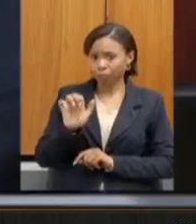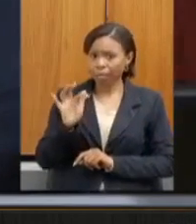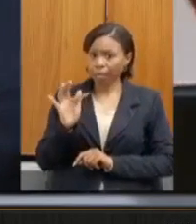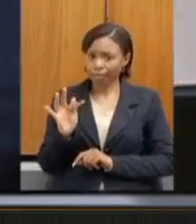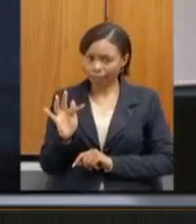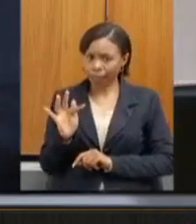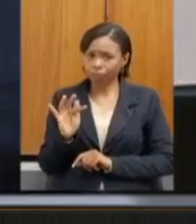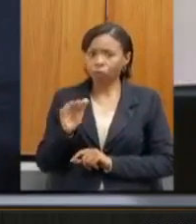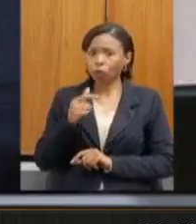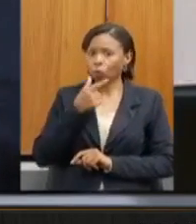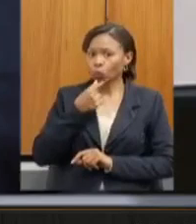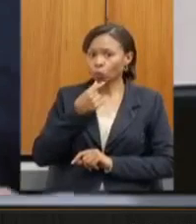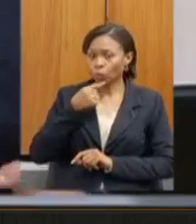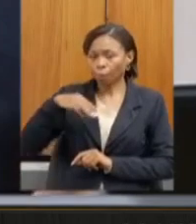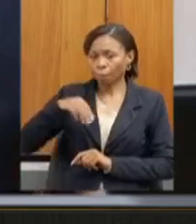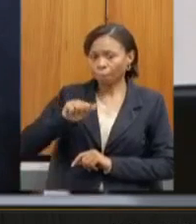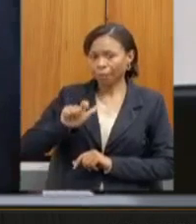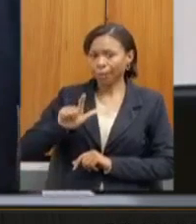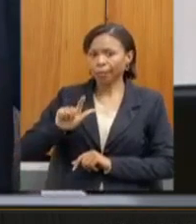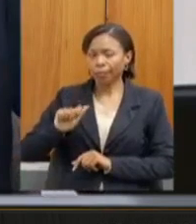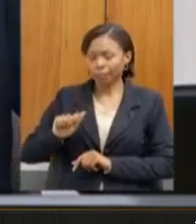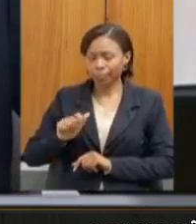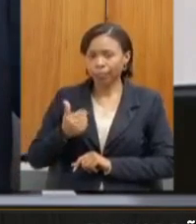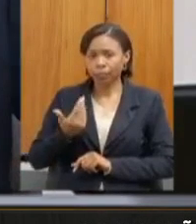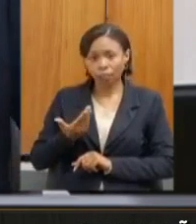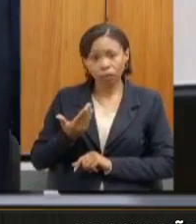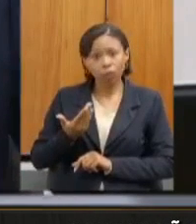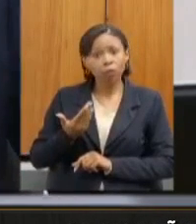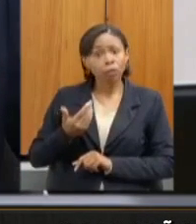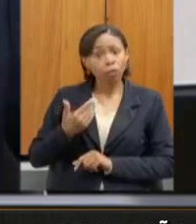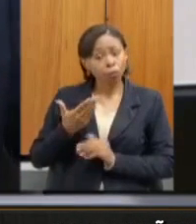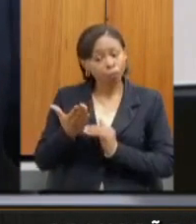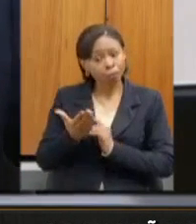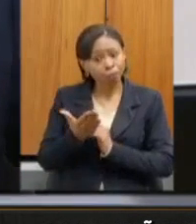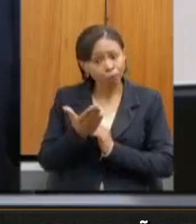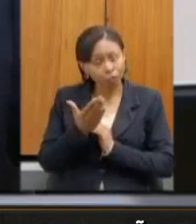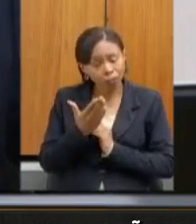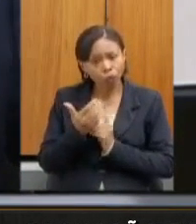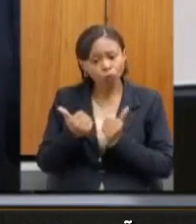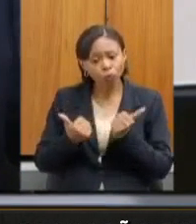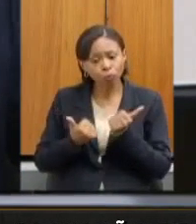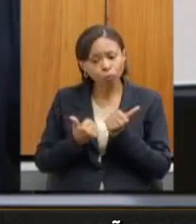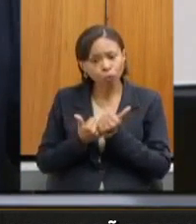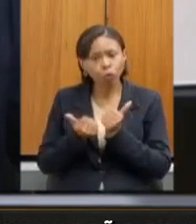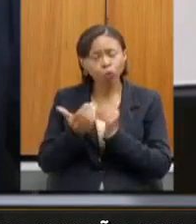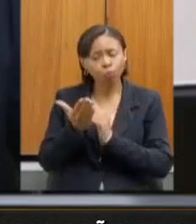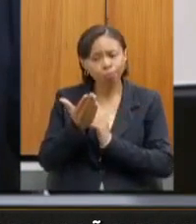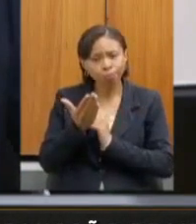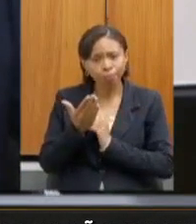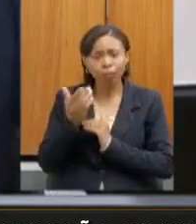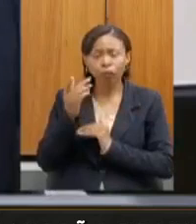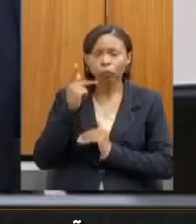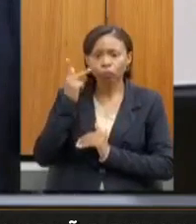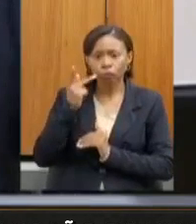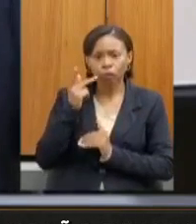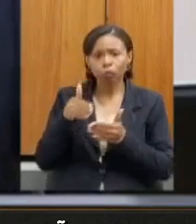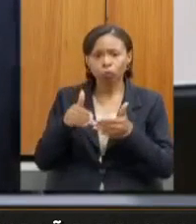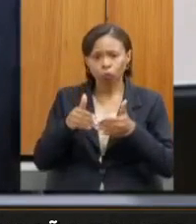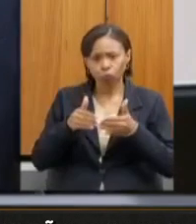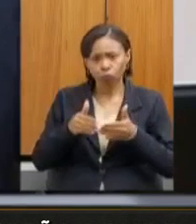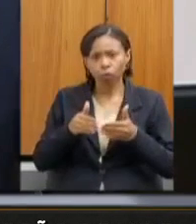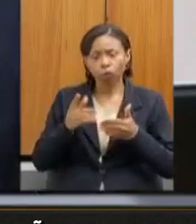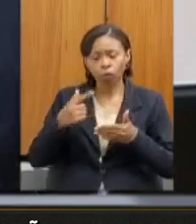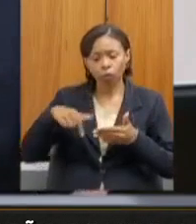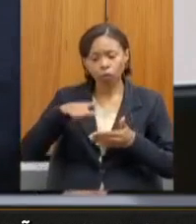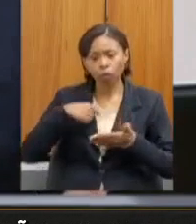Malar, então, volto a chamar atenção e peço apoio de todos os parlamentares para que nós possamos aprovar esse